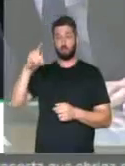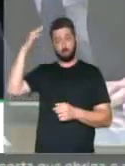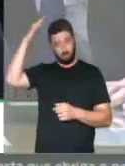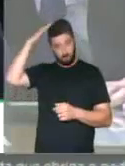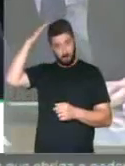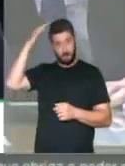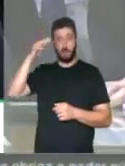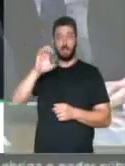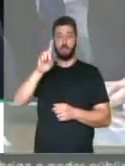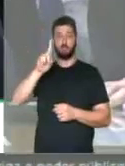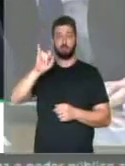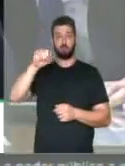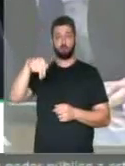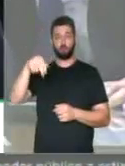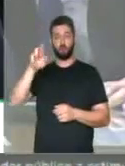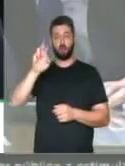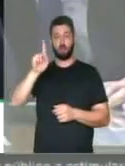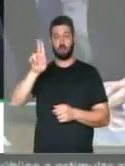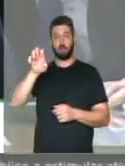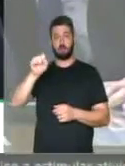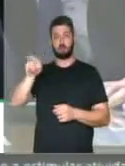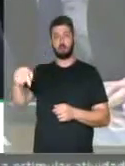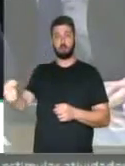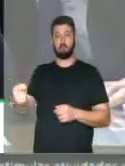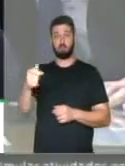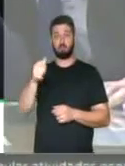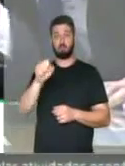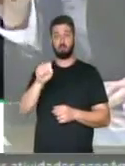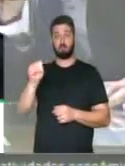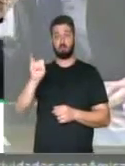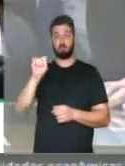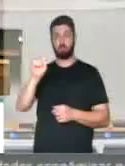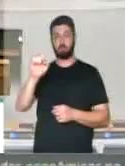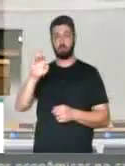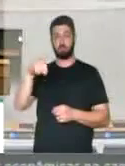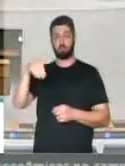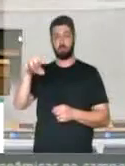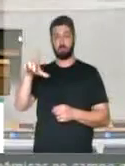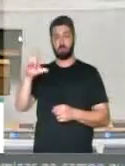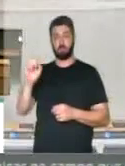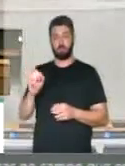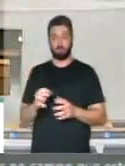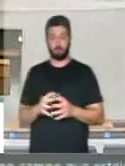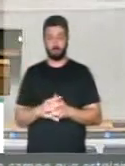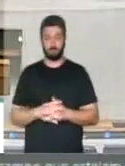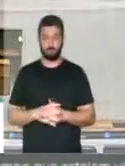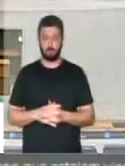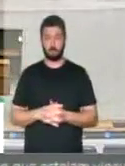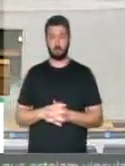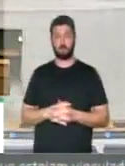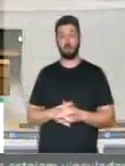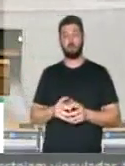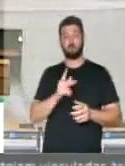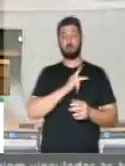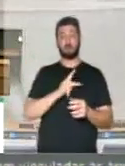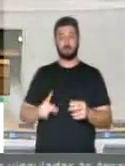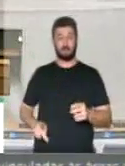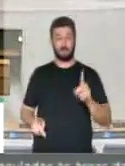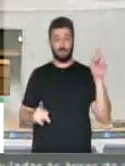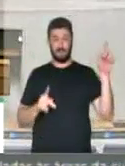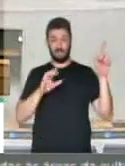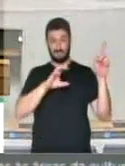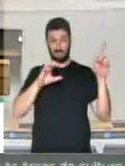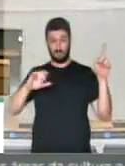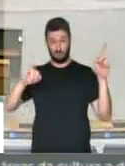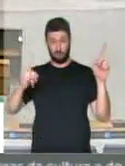do Pará Edmilson Rodrigues, depois dele será Cis Mello. Presidente, na Comissão de Constituição e Justiça,